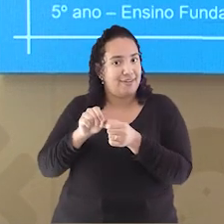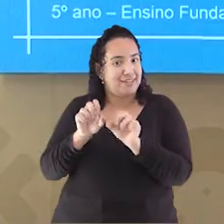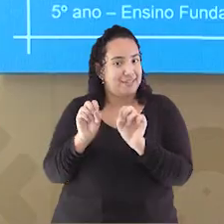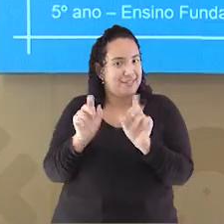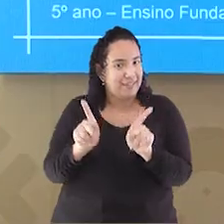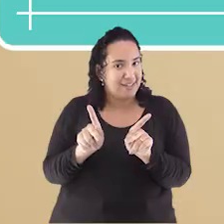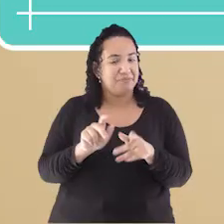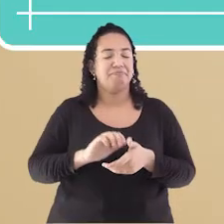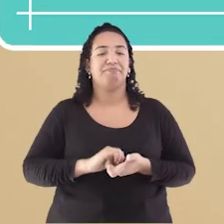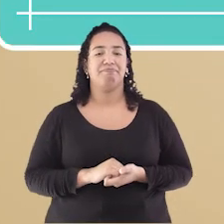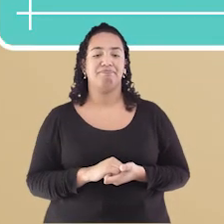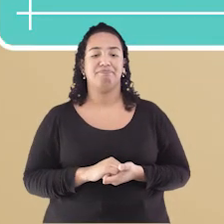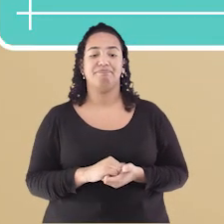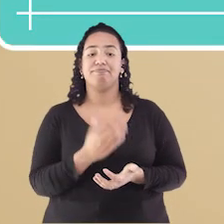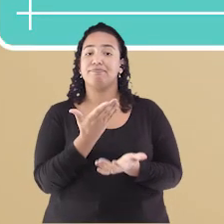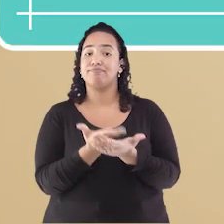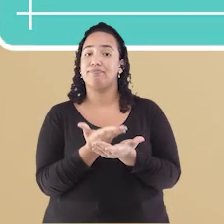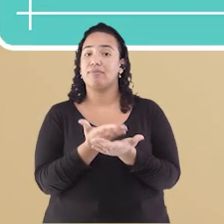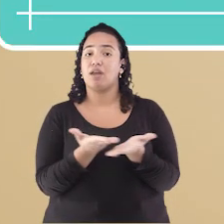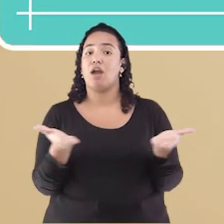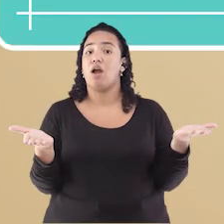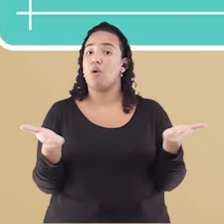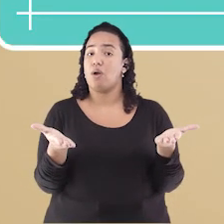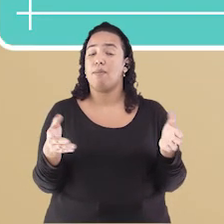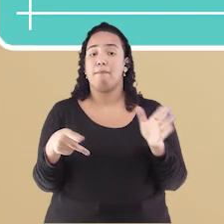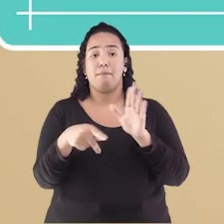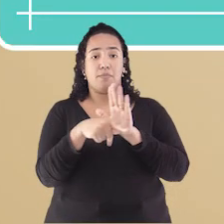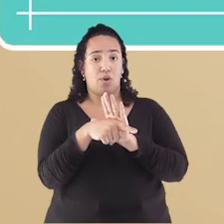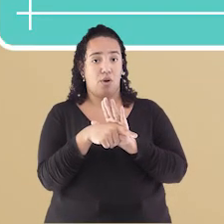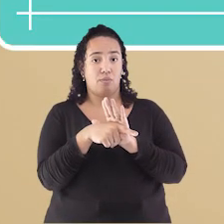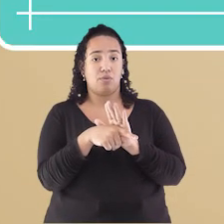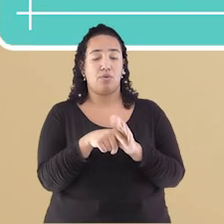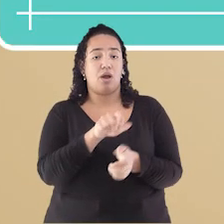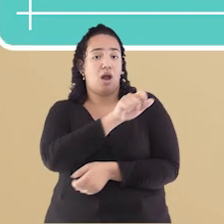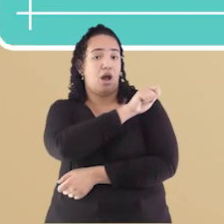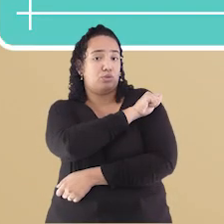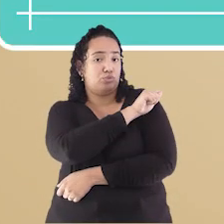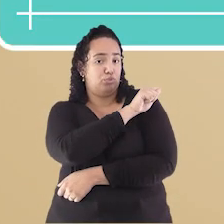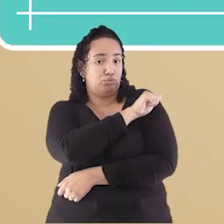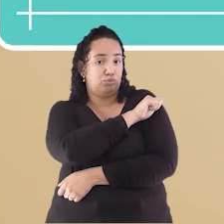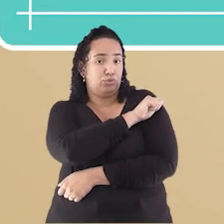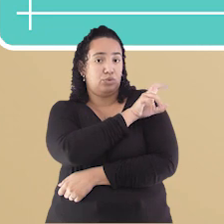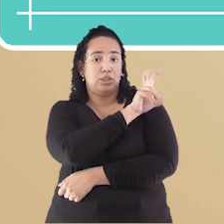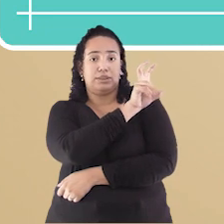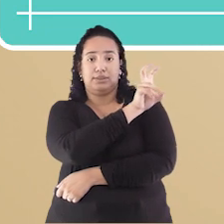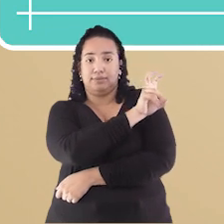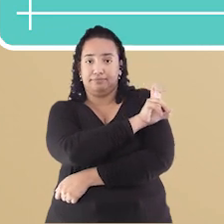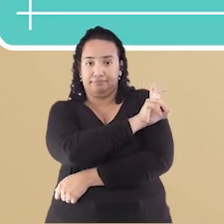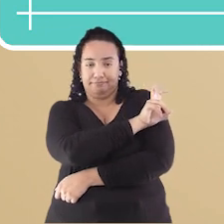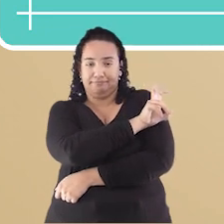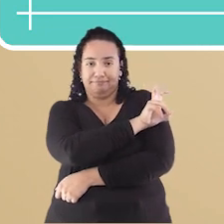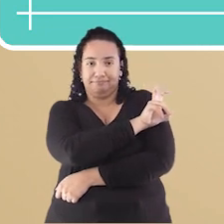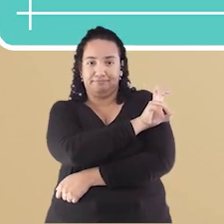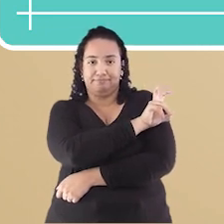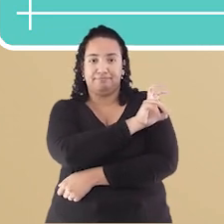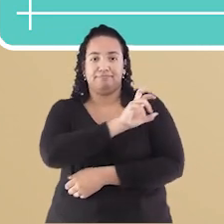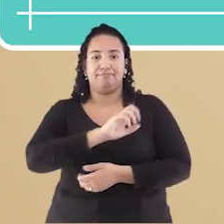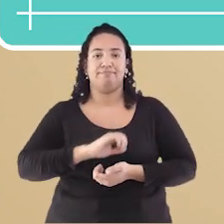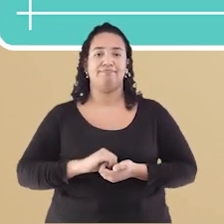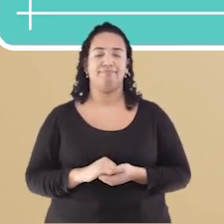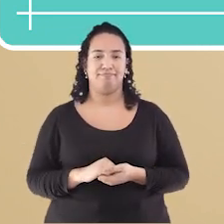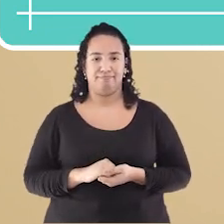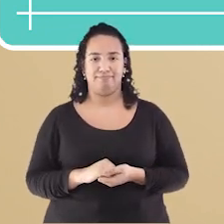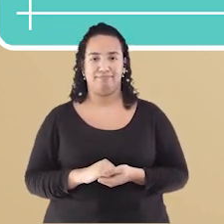agora. Esta aula é destinada para os estudantes do quinto ano do Ensino